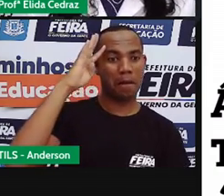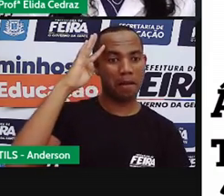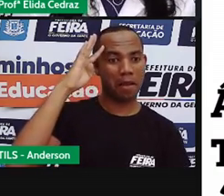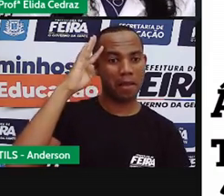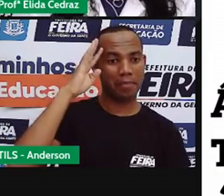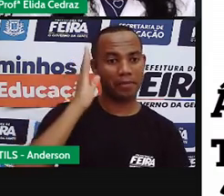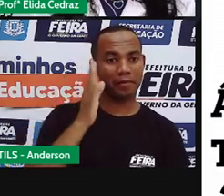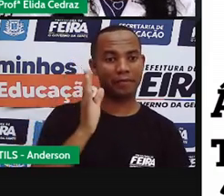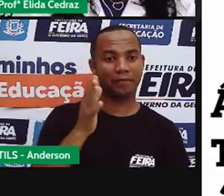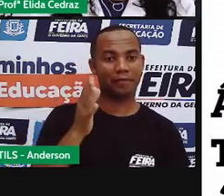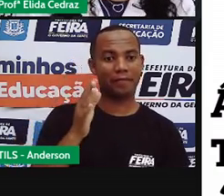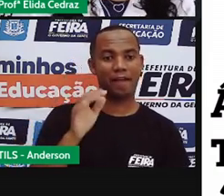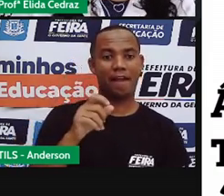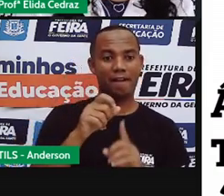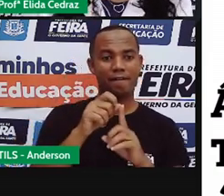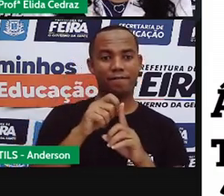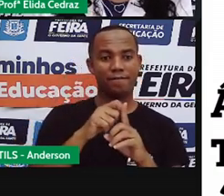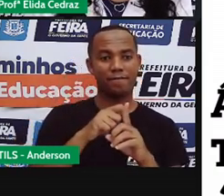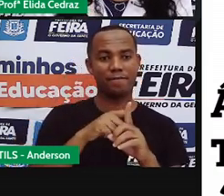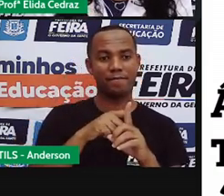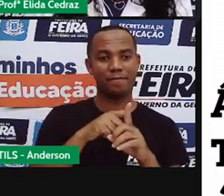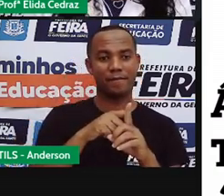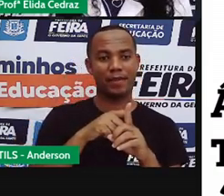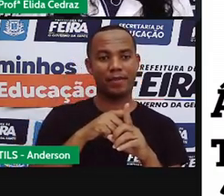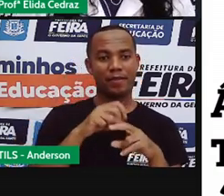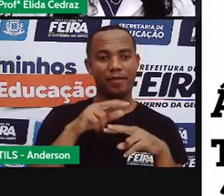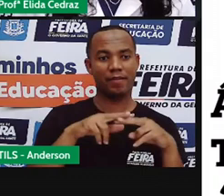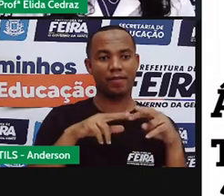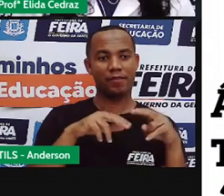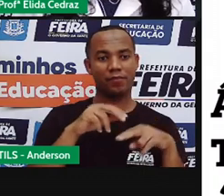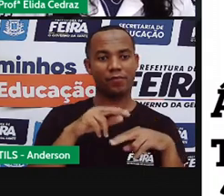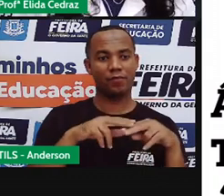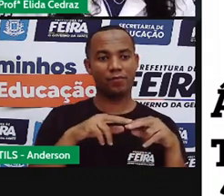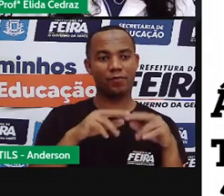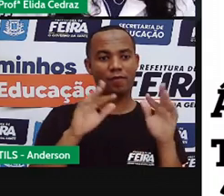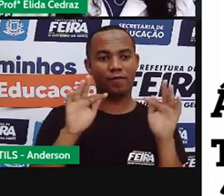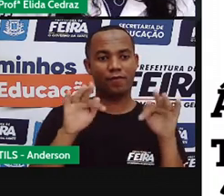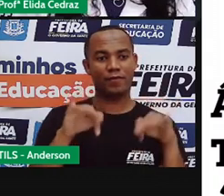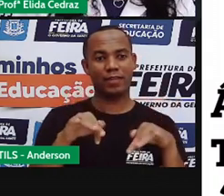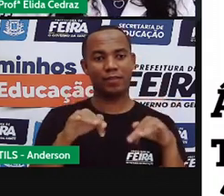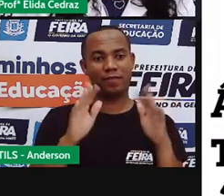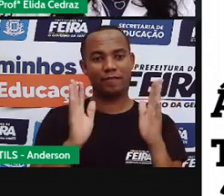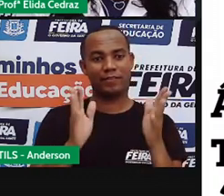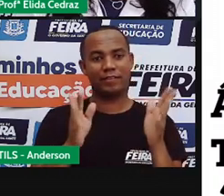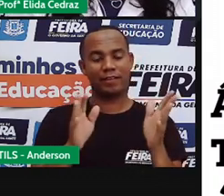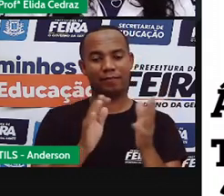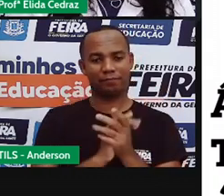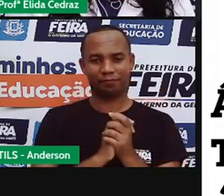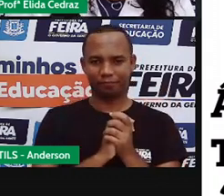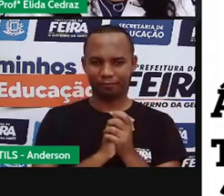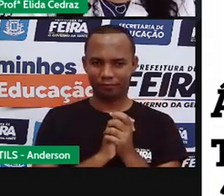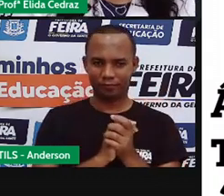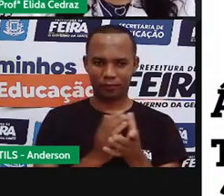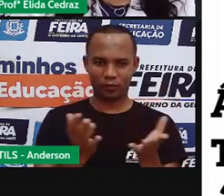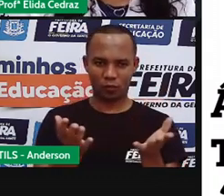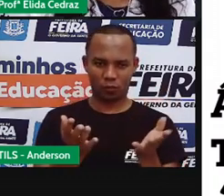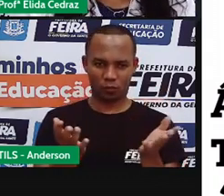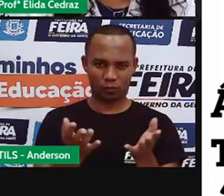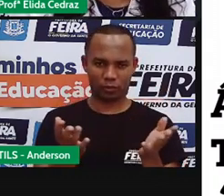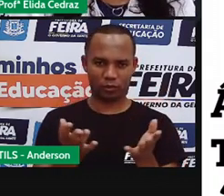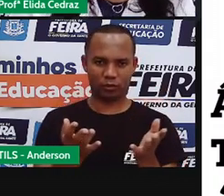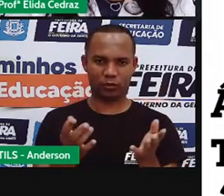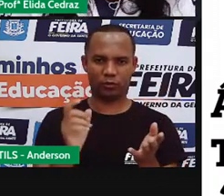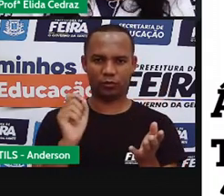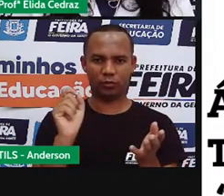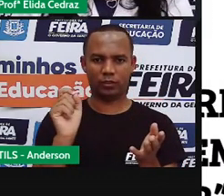foi embora. A área de linguagens e o tema é regularidade ortográfica. R e R